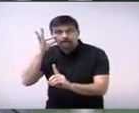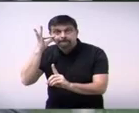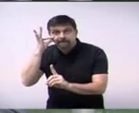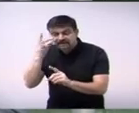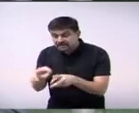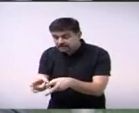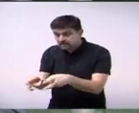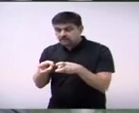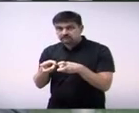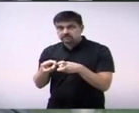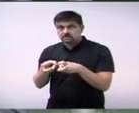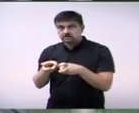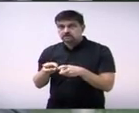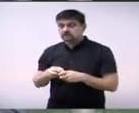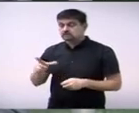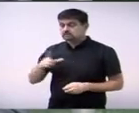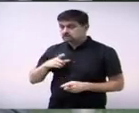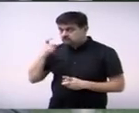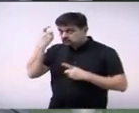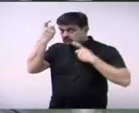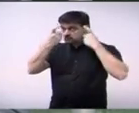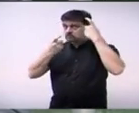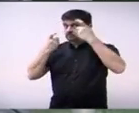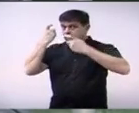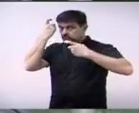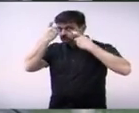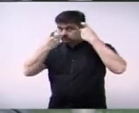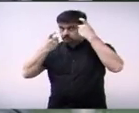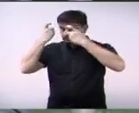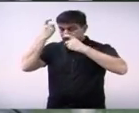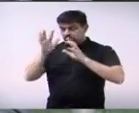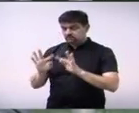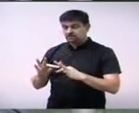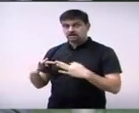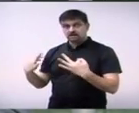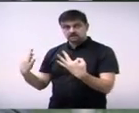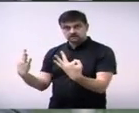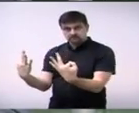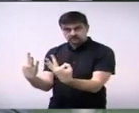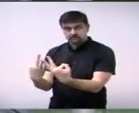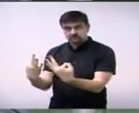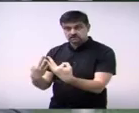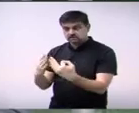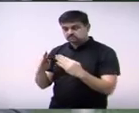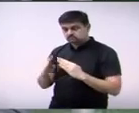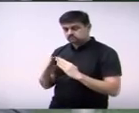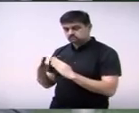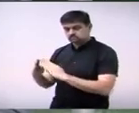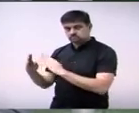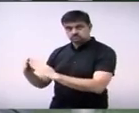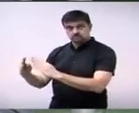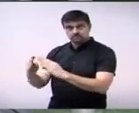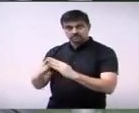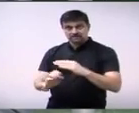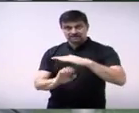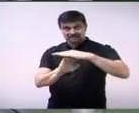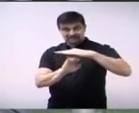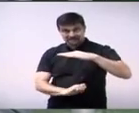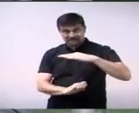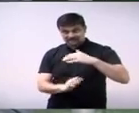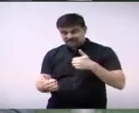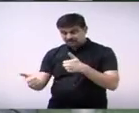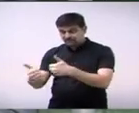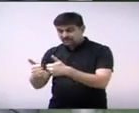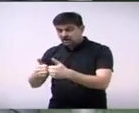que, além da preocupação com as famílias que possam estar ali nas imediações ali no Monte